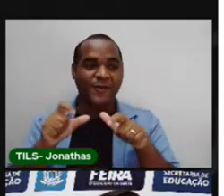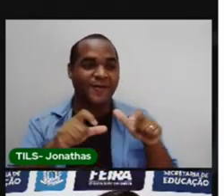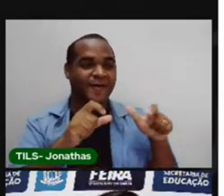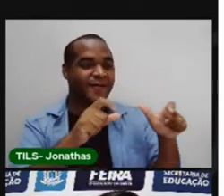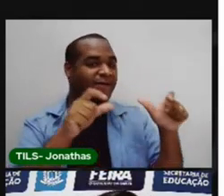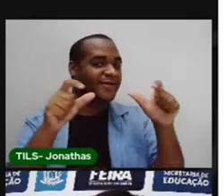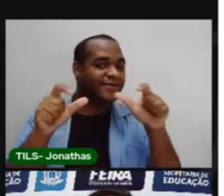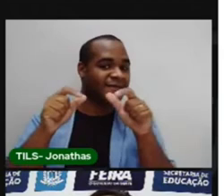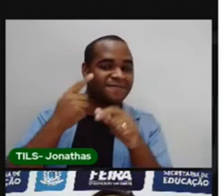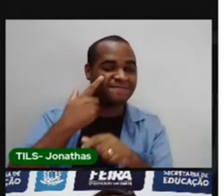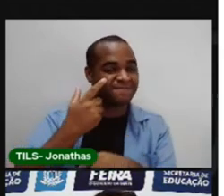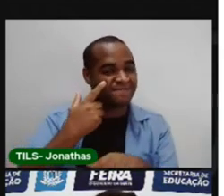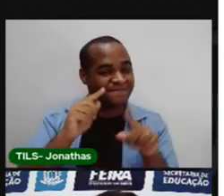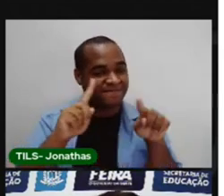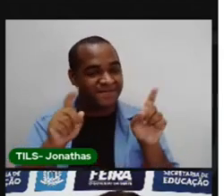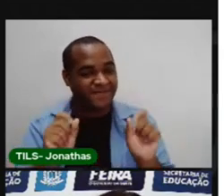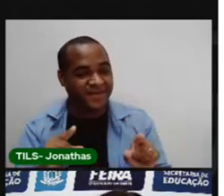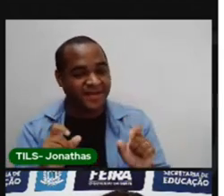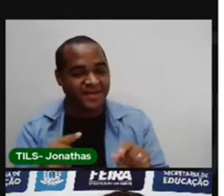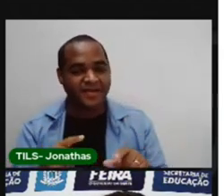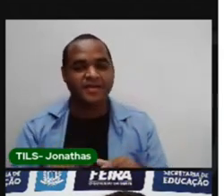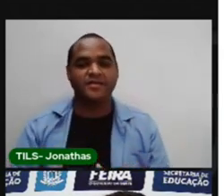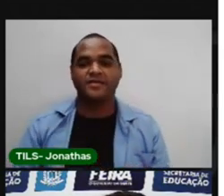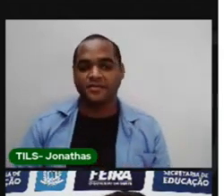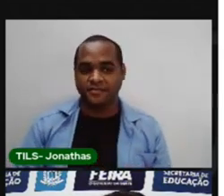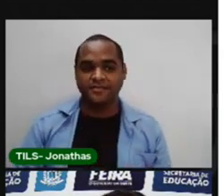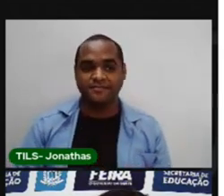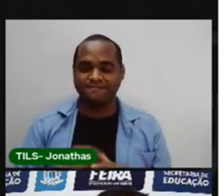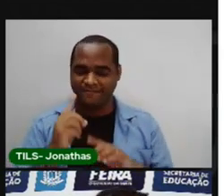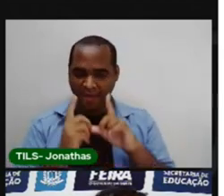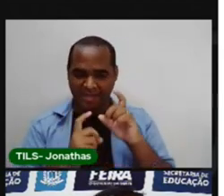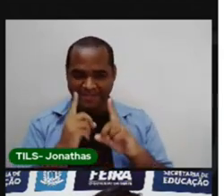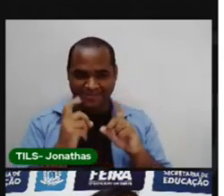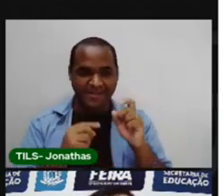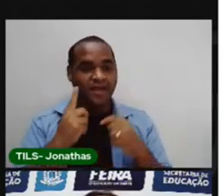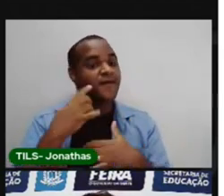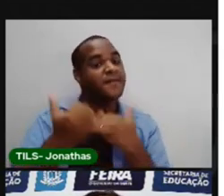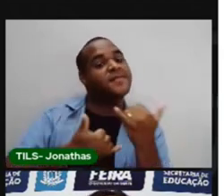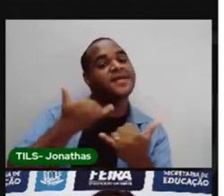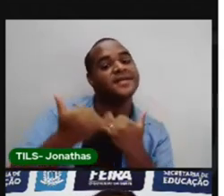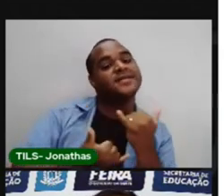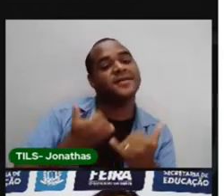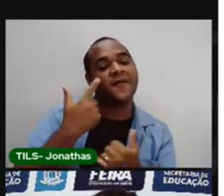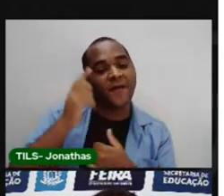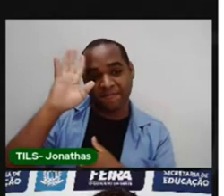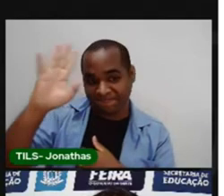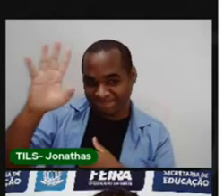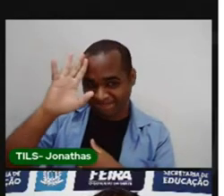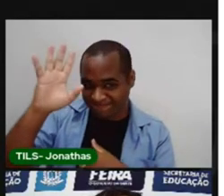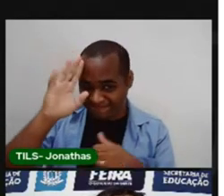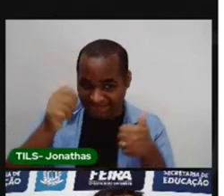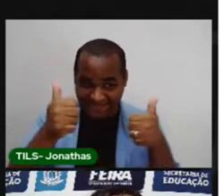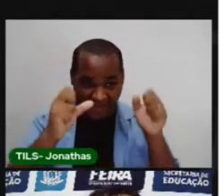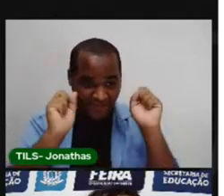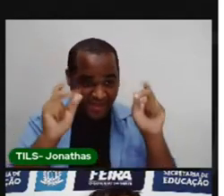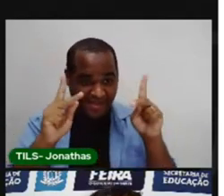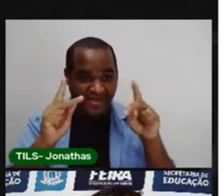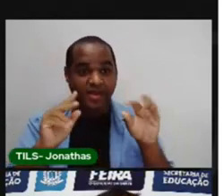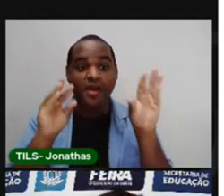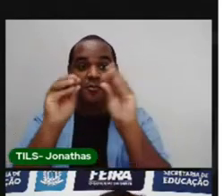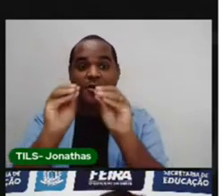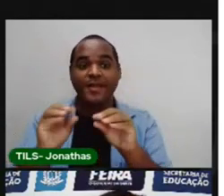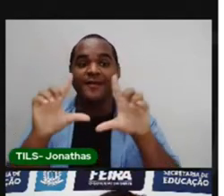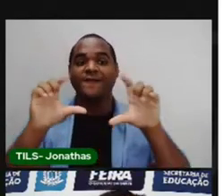e emotifícios? A Pró trouxe uma brincadeira pra gente. Eu vou dar um tempo pra vocês pensarem, tá bom? Eu vou